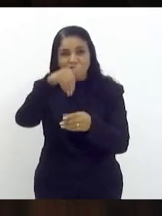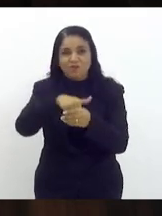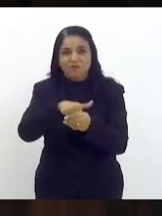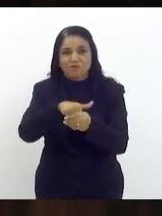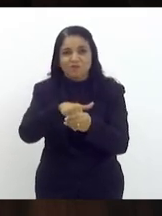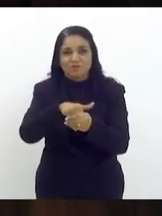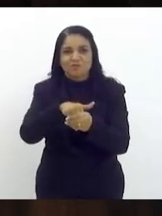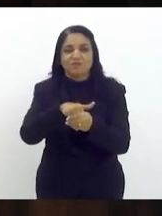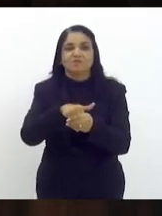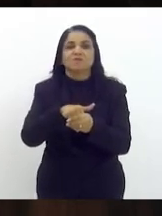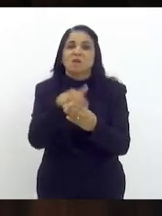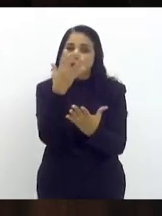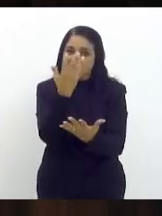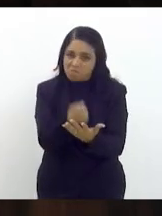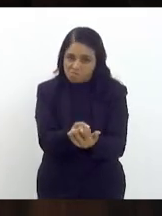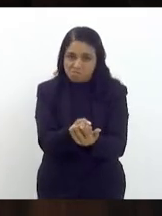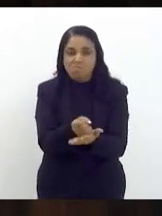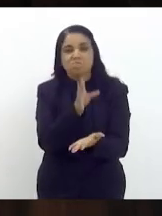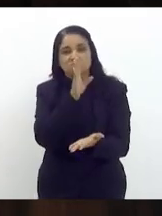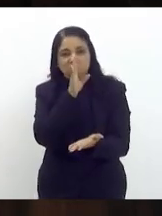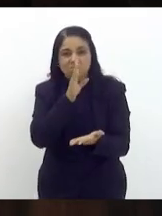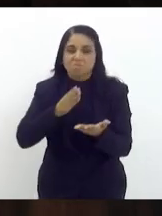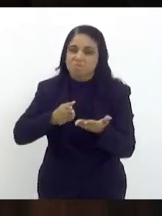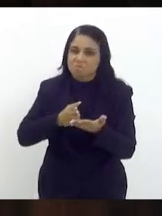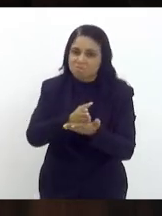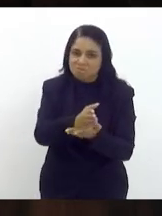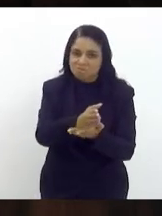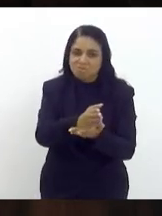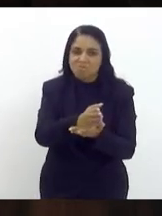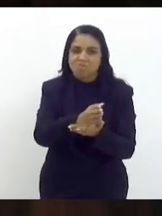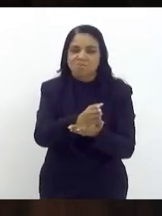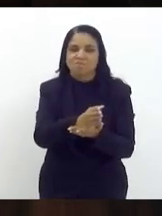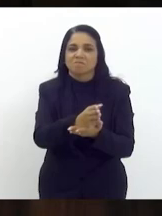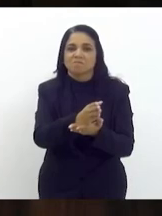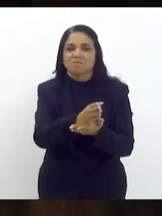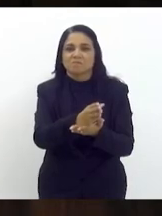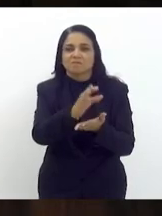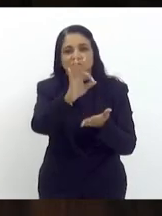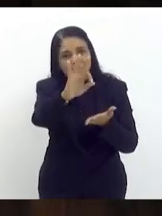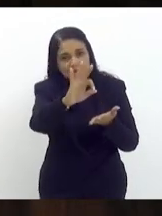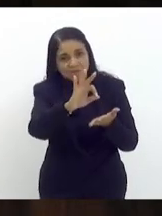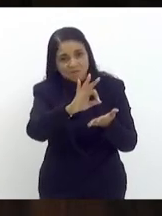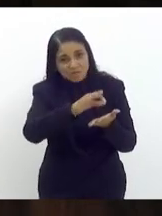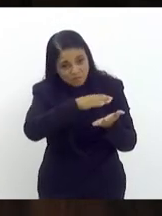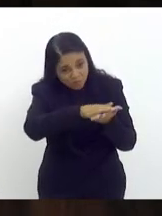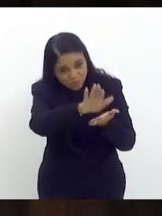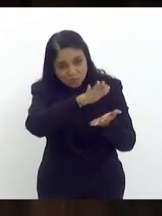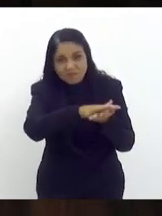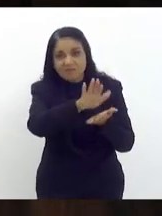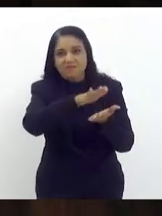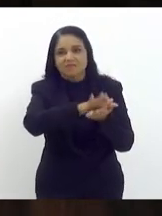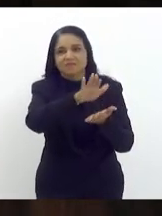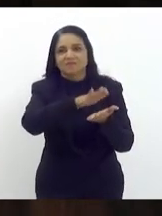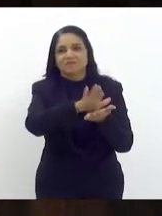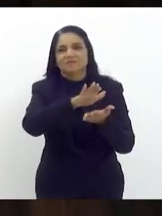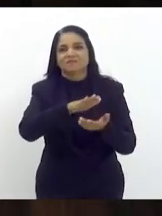votação. senhores que aprovam, pertenenço como estão. Aprovado. Aprovado. a publicação.